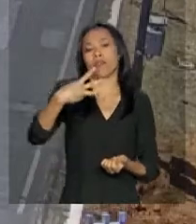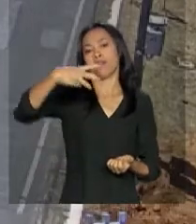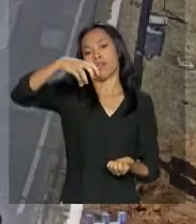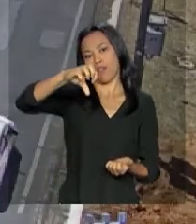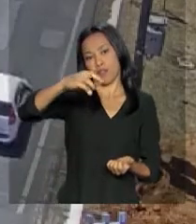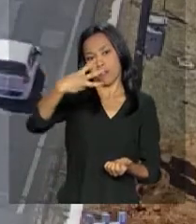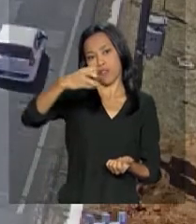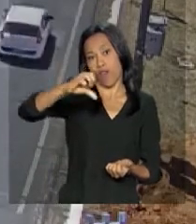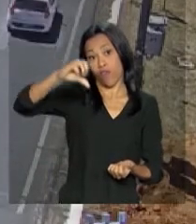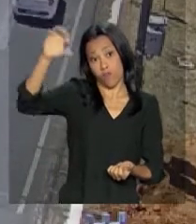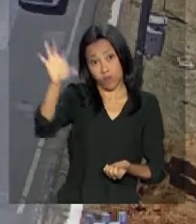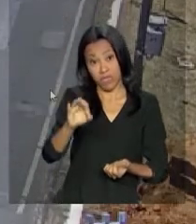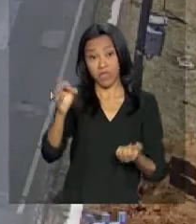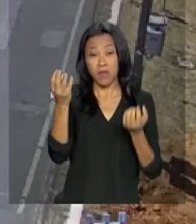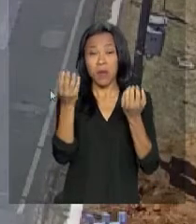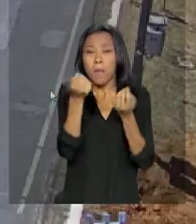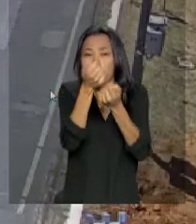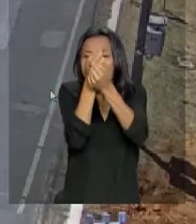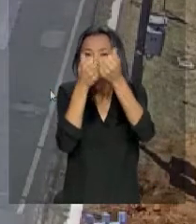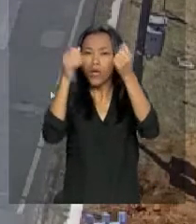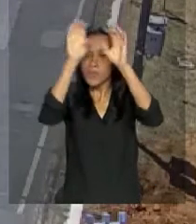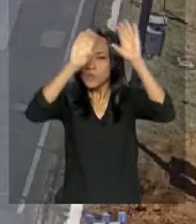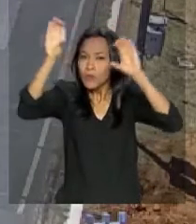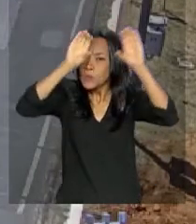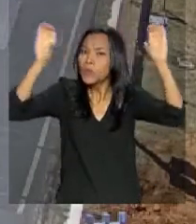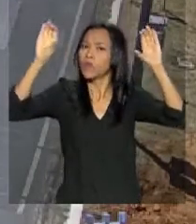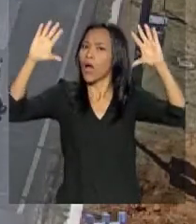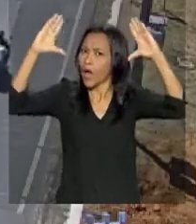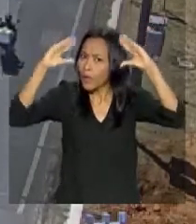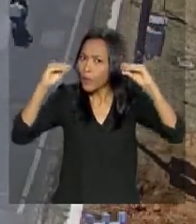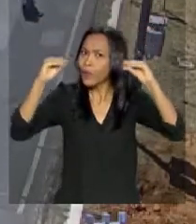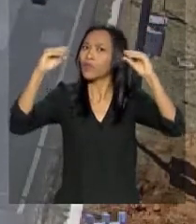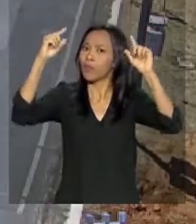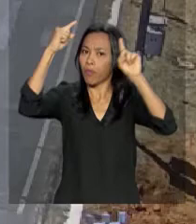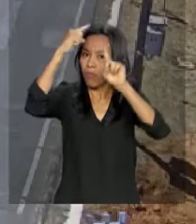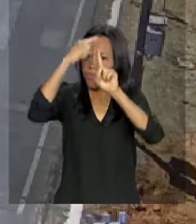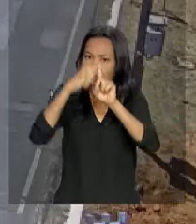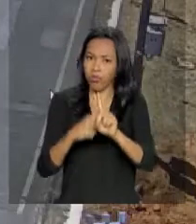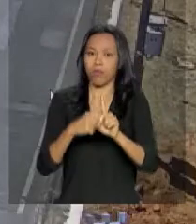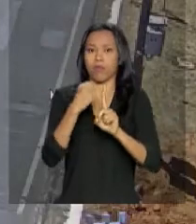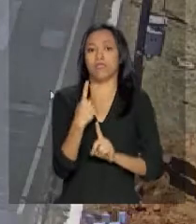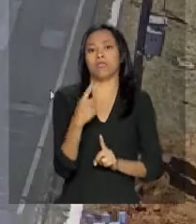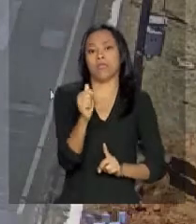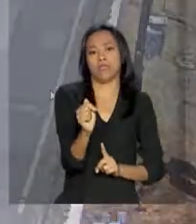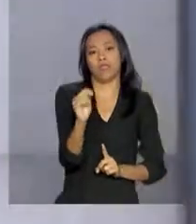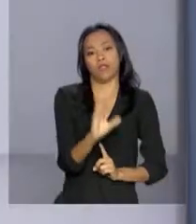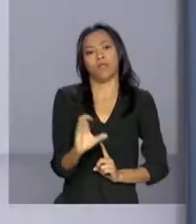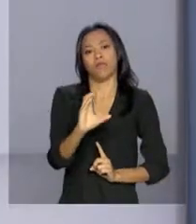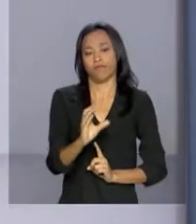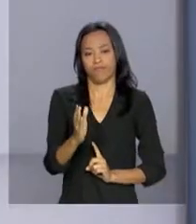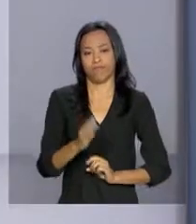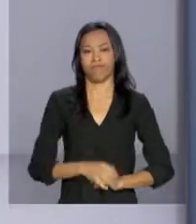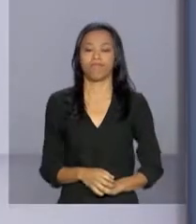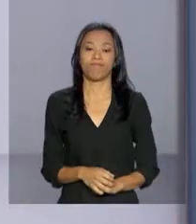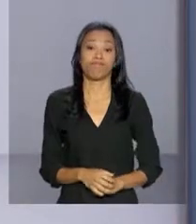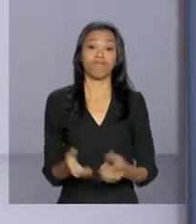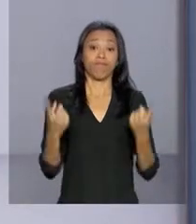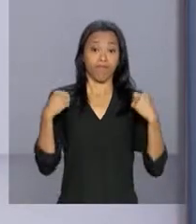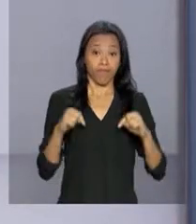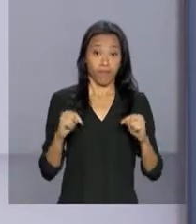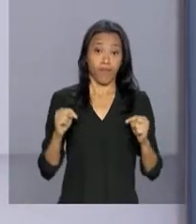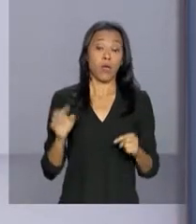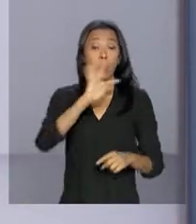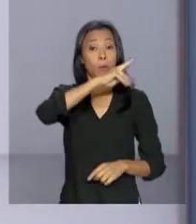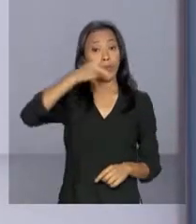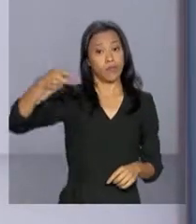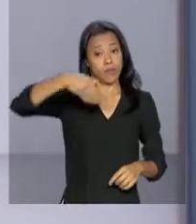esta tarde é de céu com poucas nuvens e à noite a temperatura pode cair para 17 graus. O presidente Michel